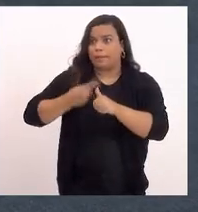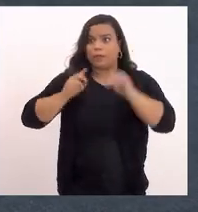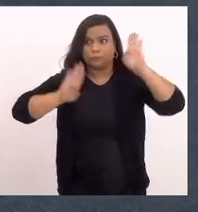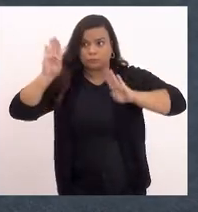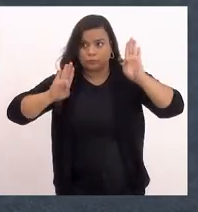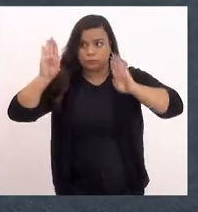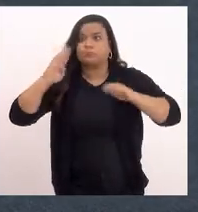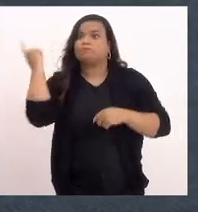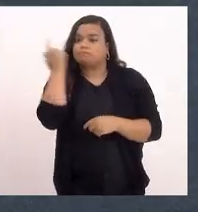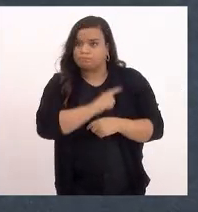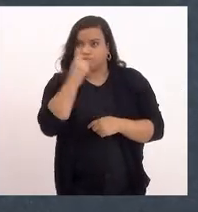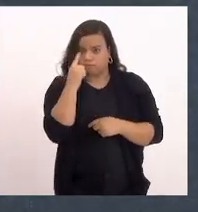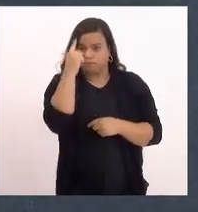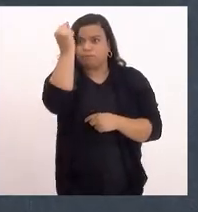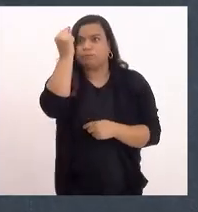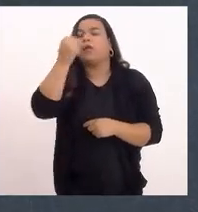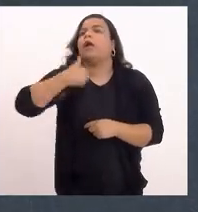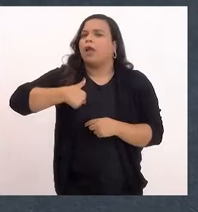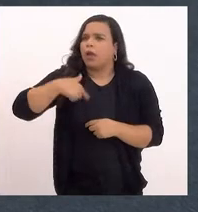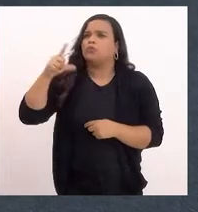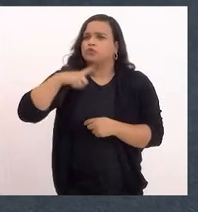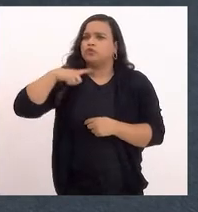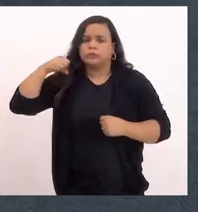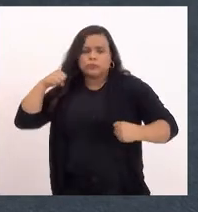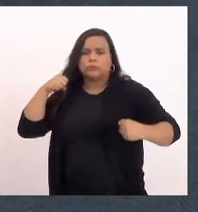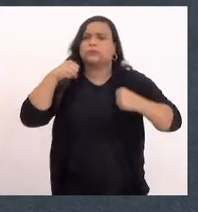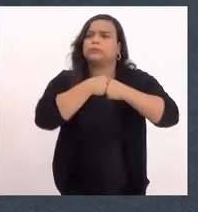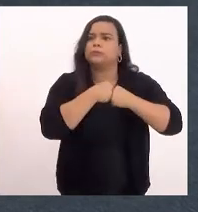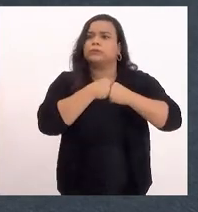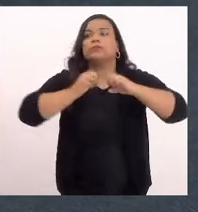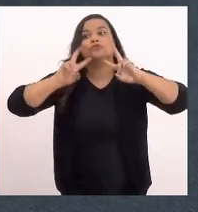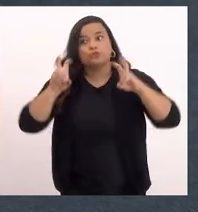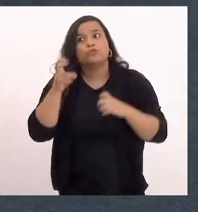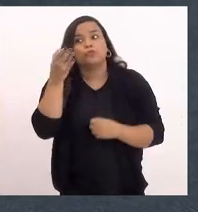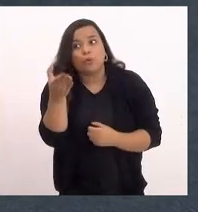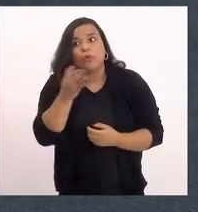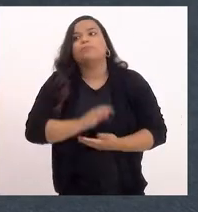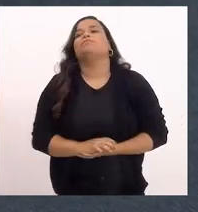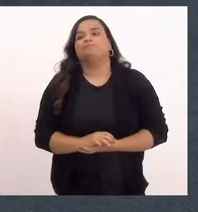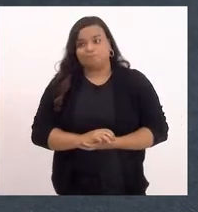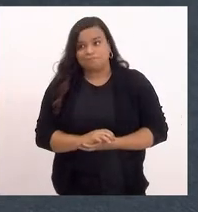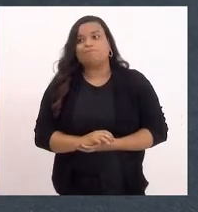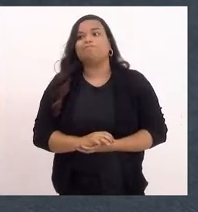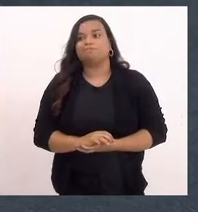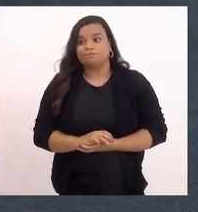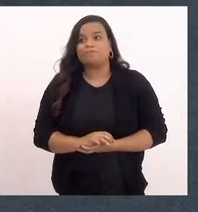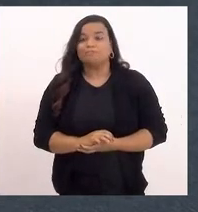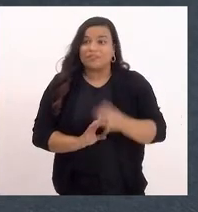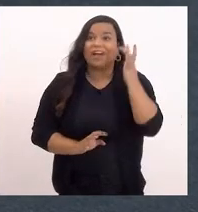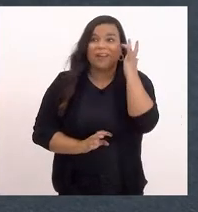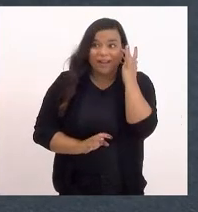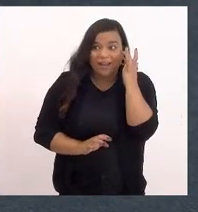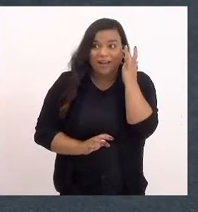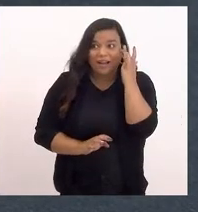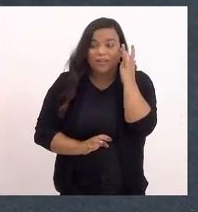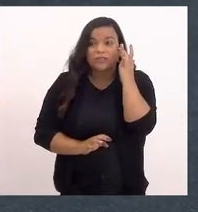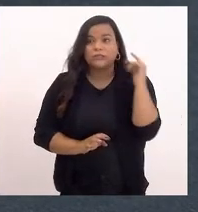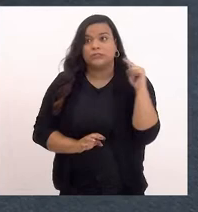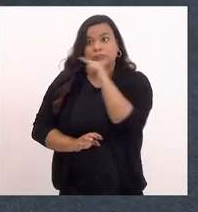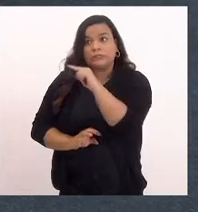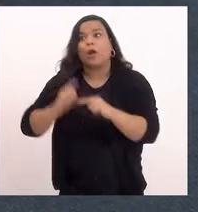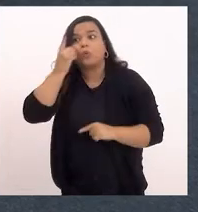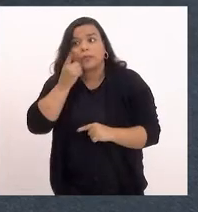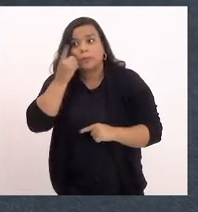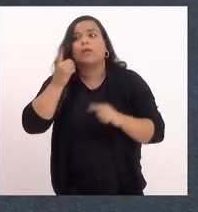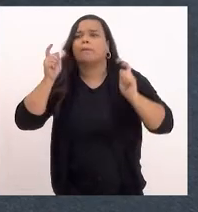casa, eu tive um grande embate sobre esse tema. Eu acho que o deputado tem direito